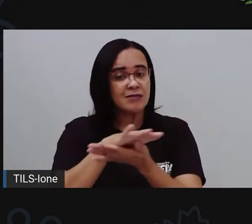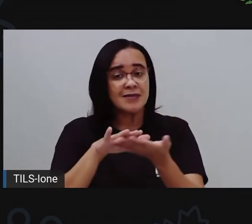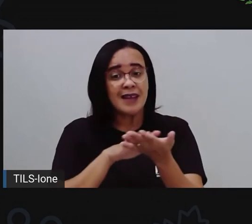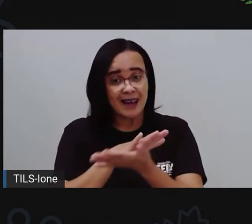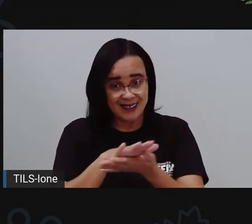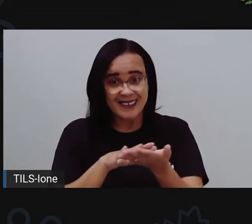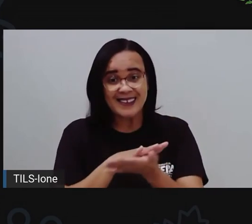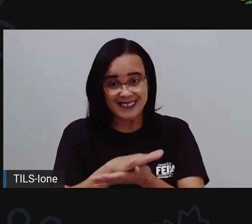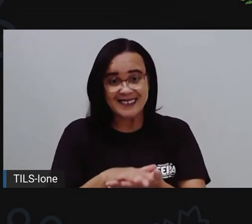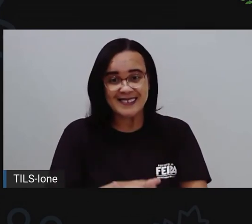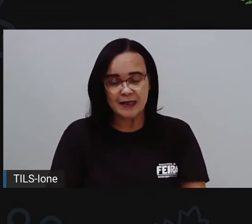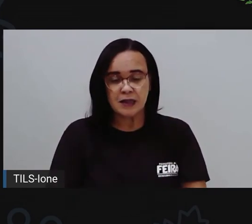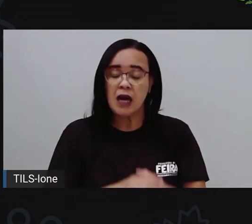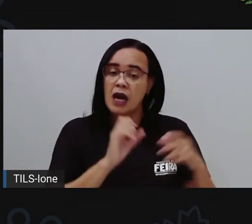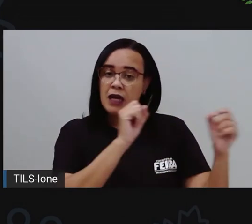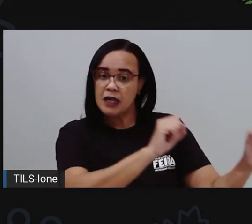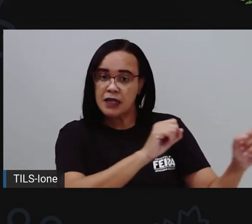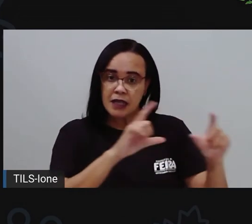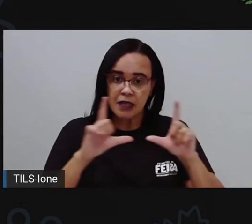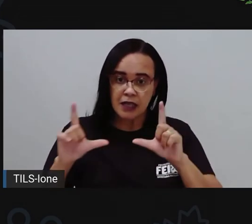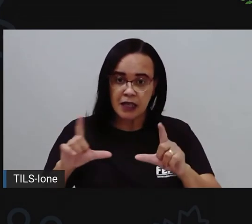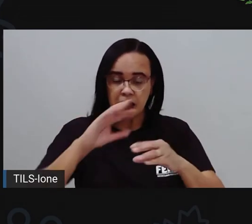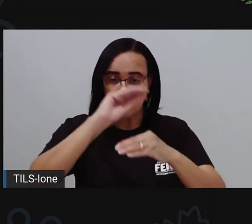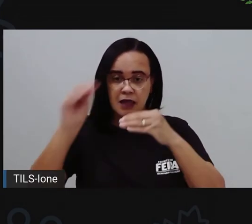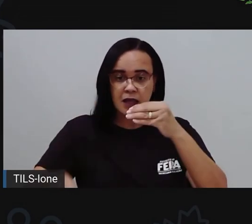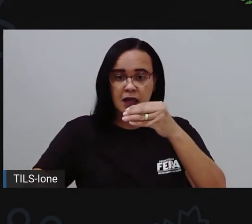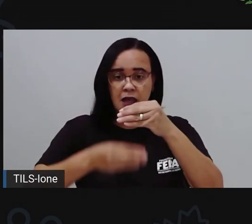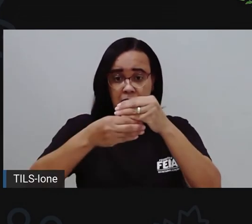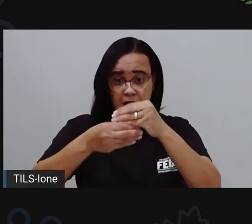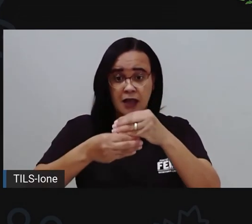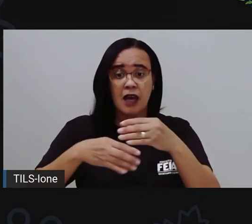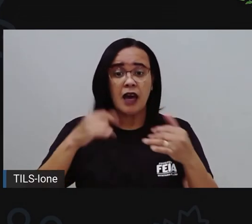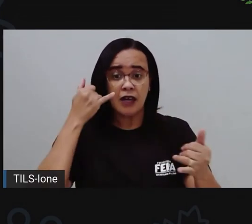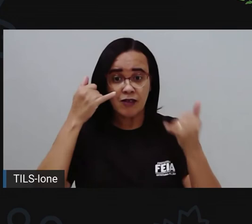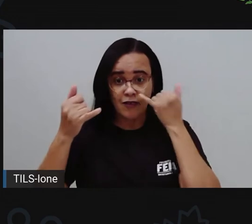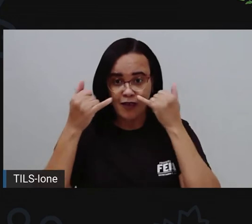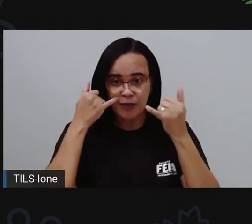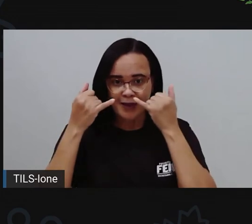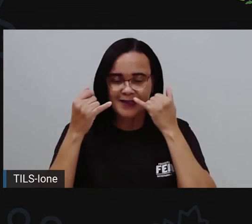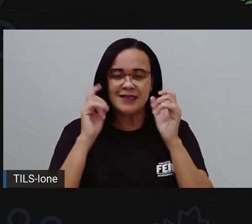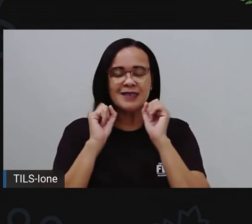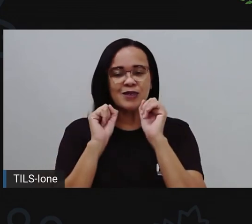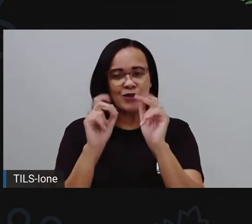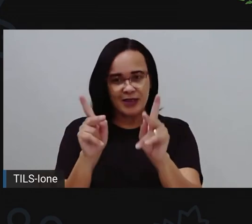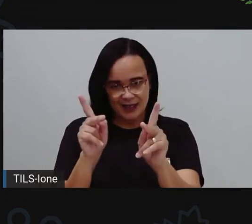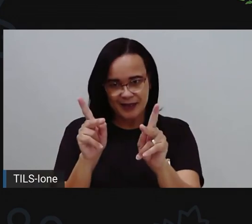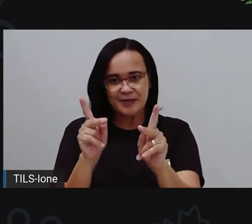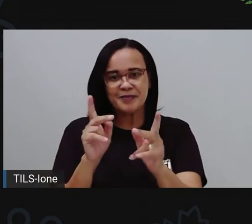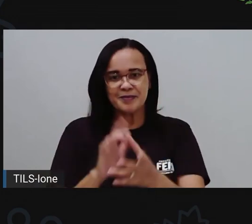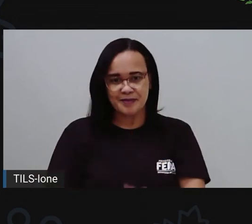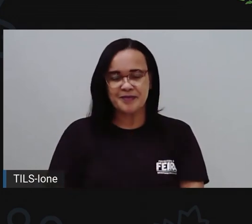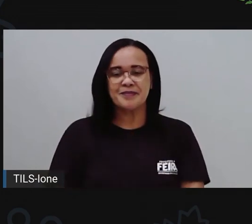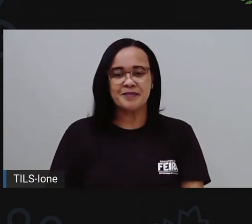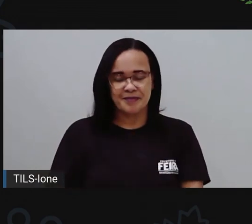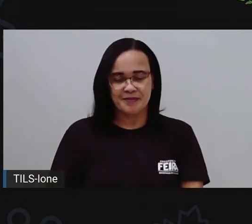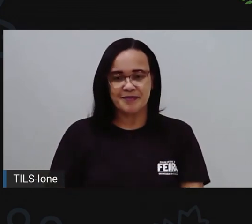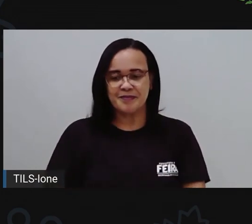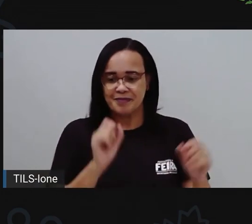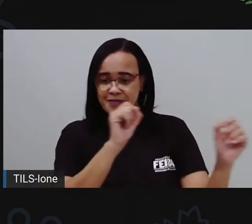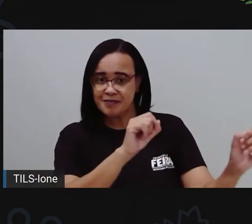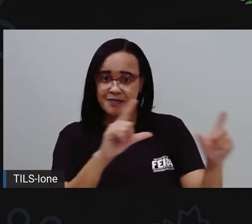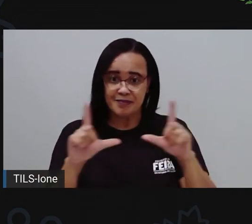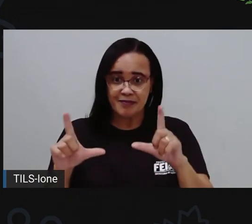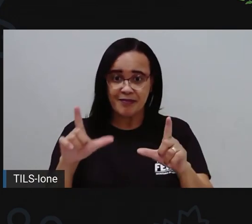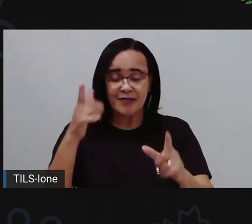abrir outra página que a gente vai completar as informações, está certo? Deixa a Pró abrir aqui. Pronto. Então, vamos lá, ó.